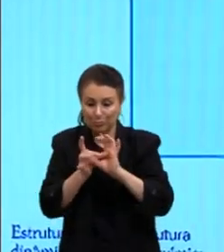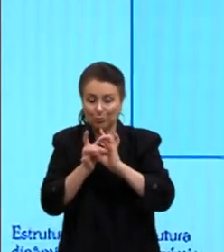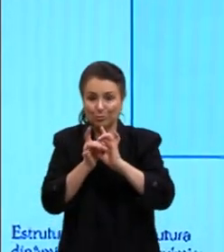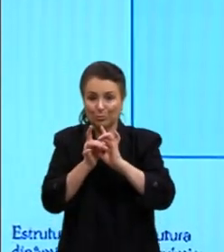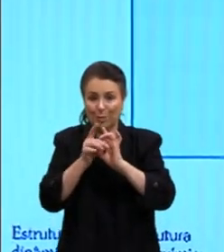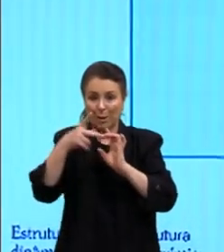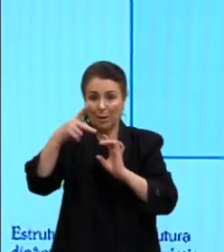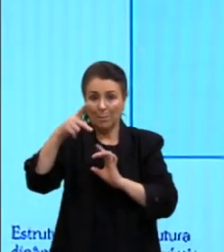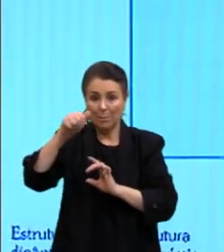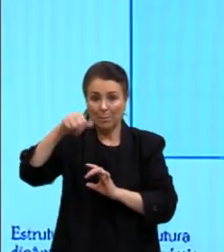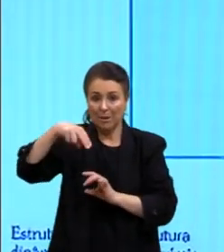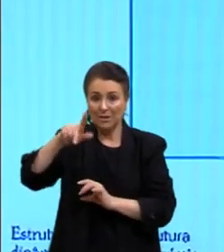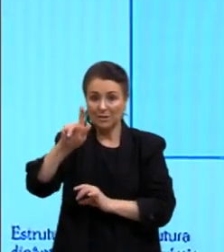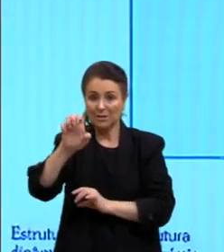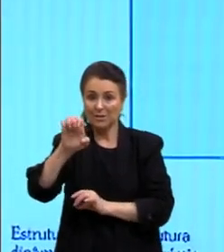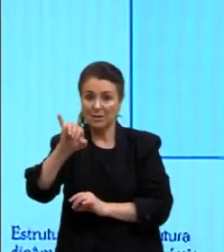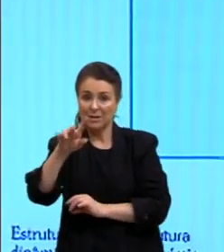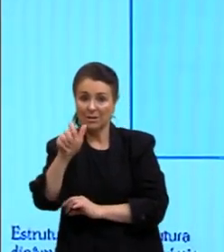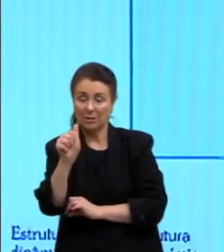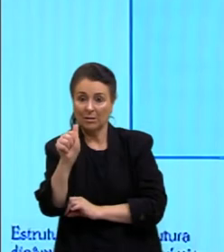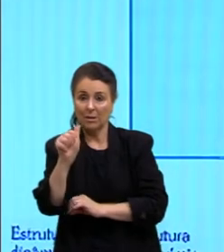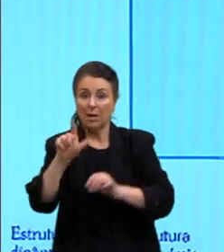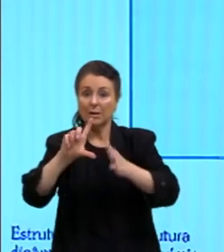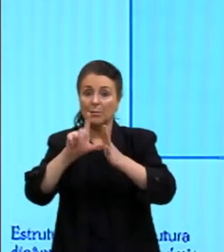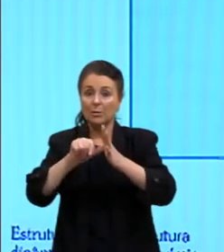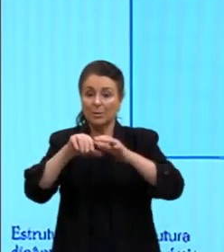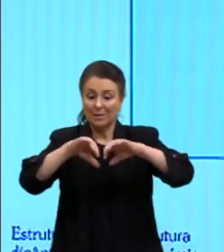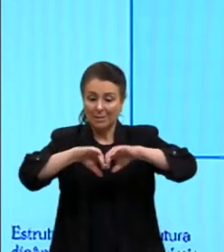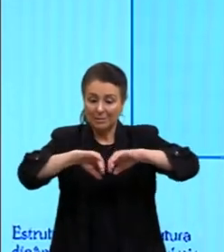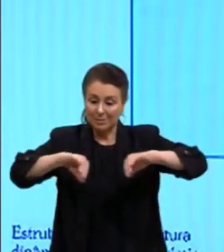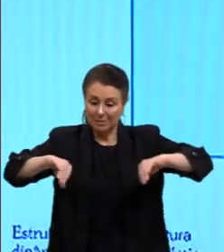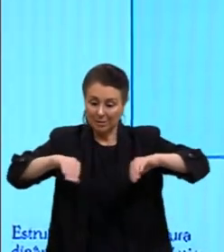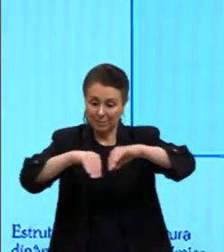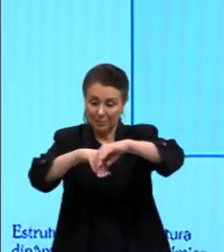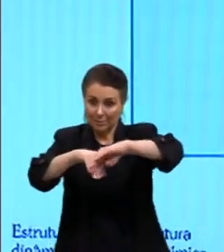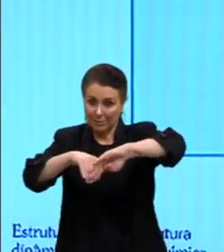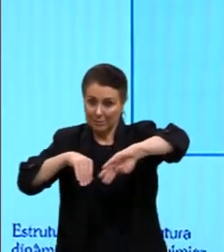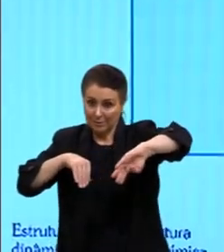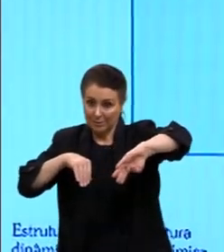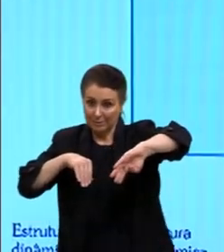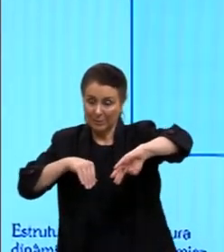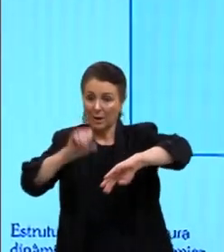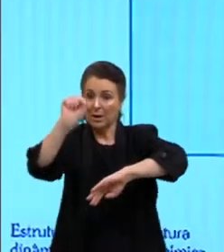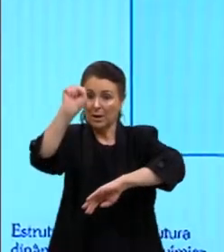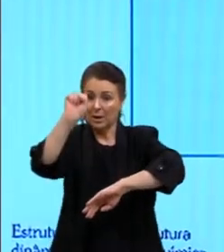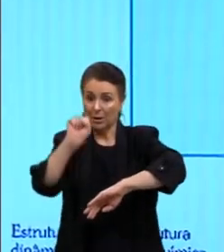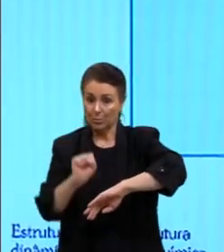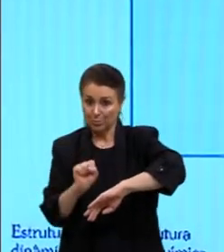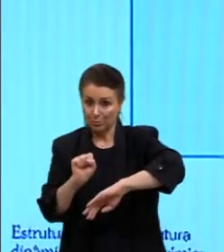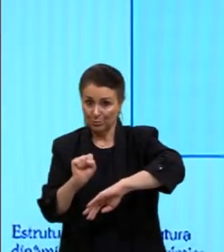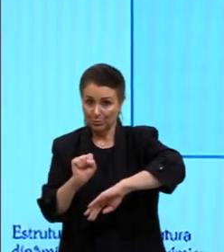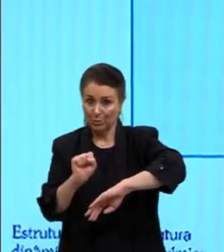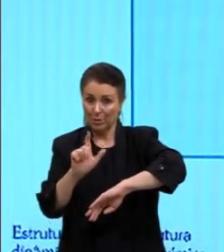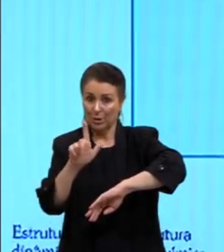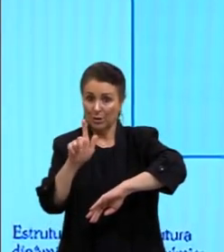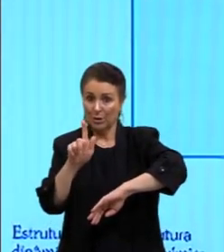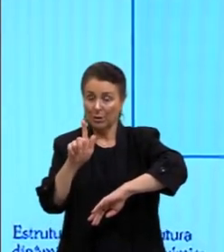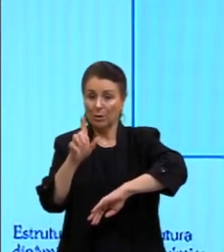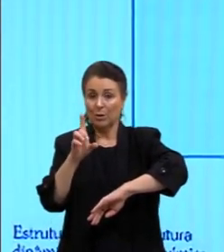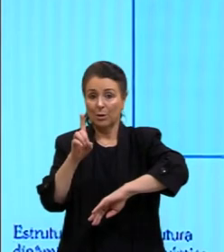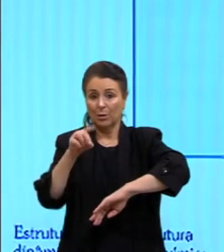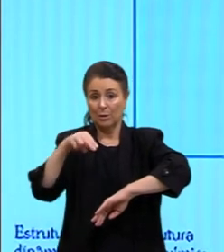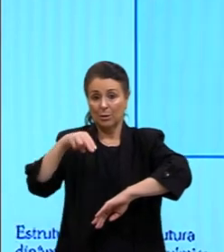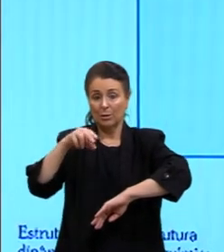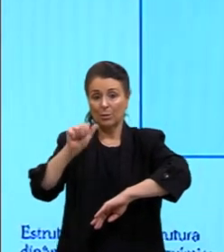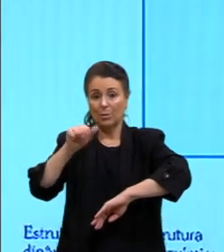A gente chamava isso de Pangeia, daí ela começa a se fragmentar, e aí ela divide em Goduana ao sul e Laurásia ao norte, tá? Depois ela